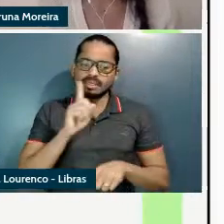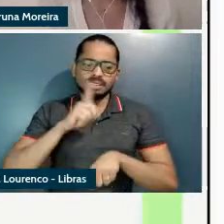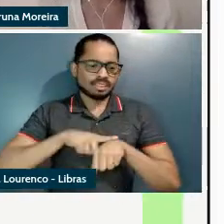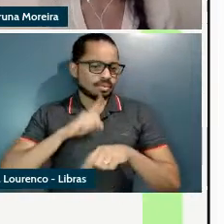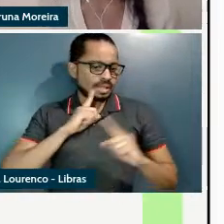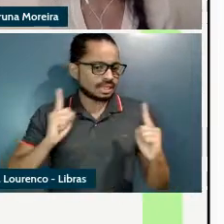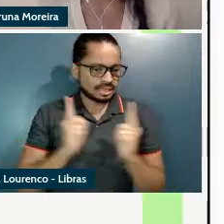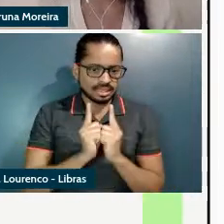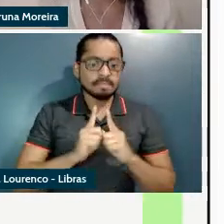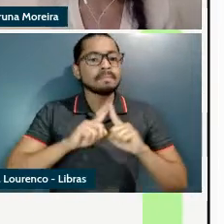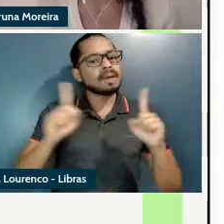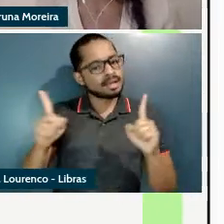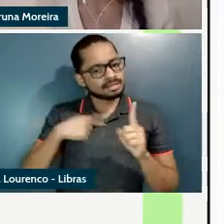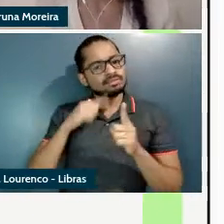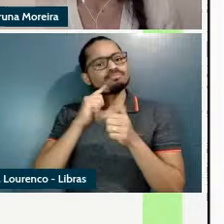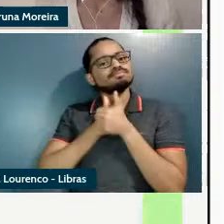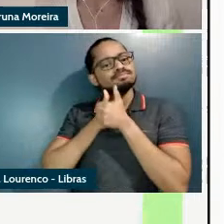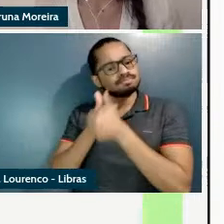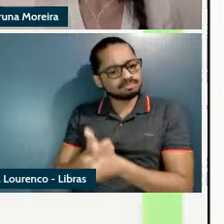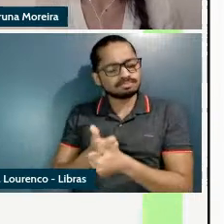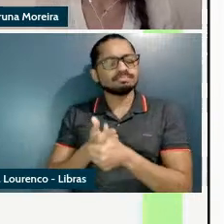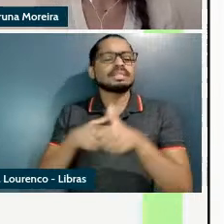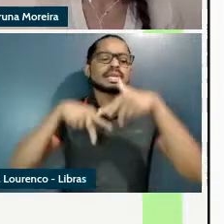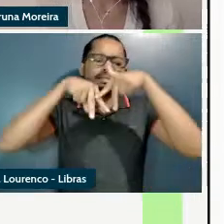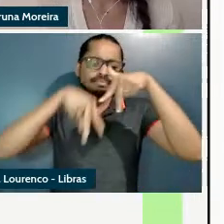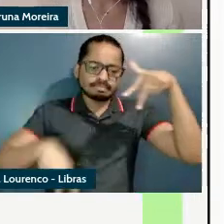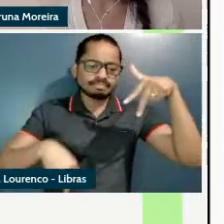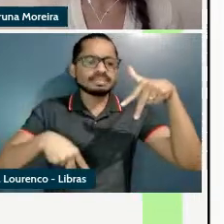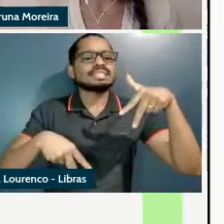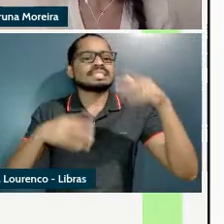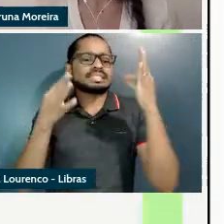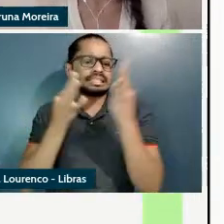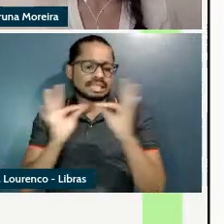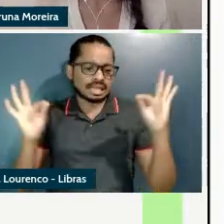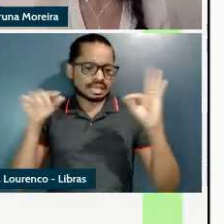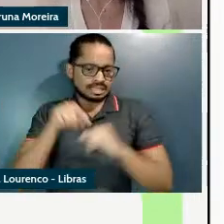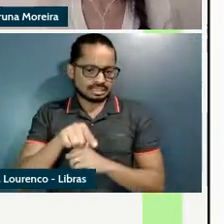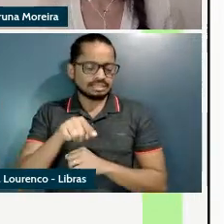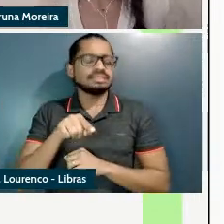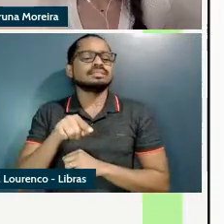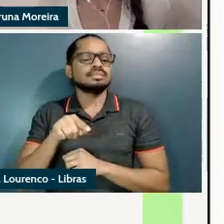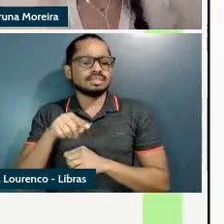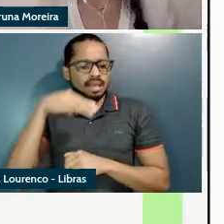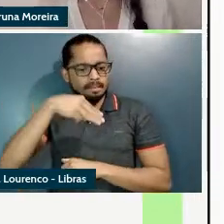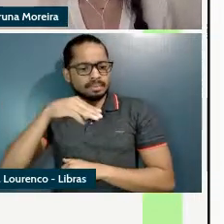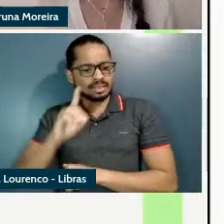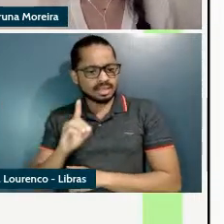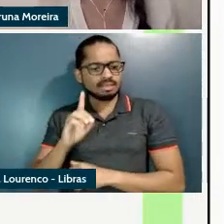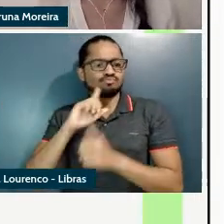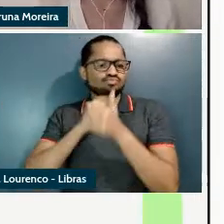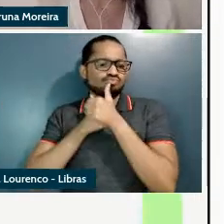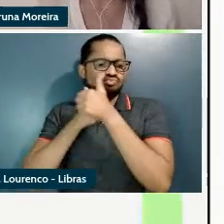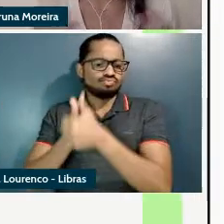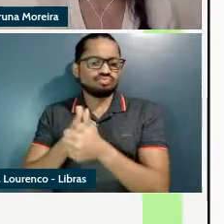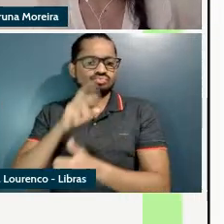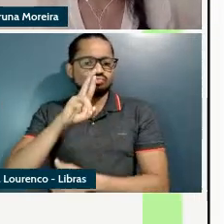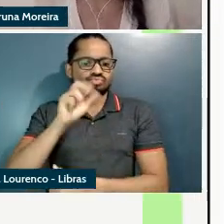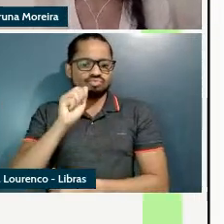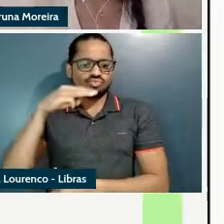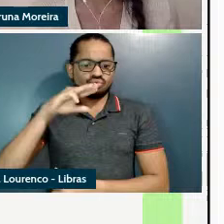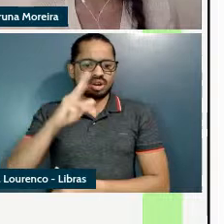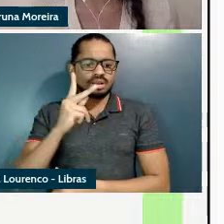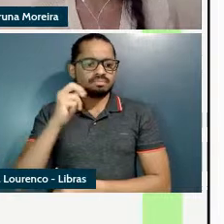da sintaxe de primeira fase da Rampton que decompõe a classe do verbo em três projeções então o verbo pode ser de forma